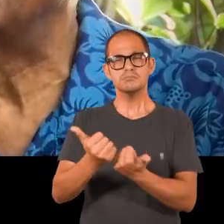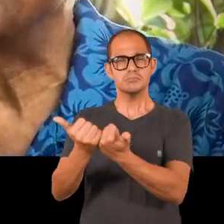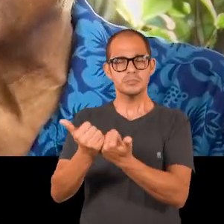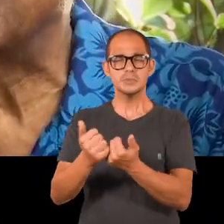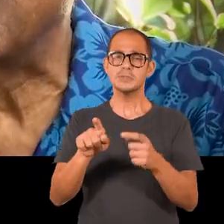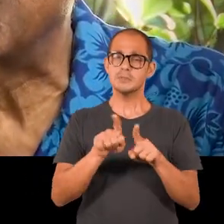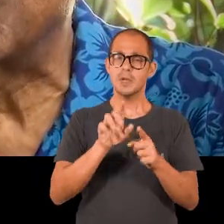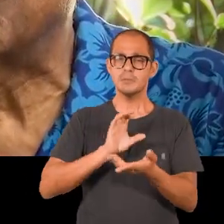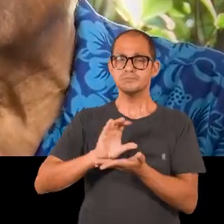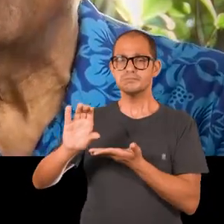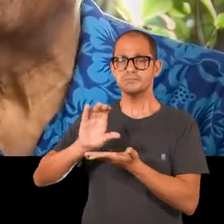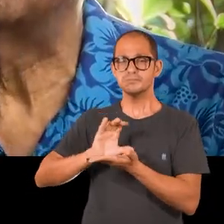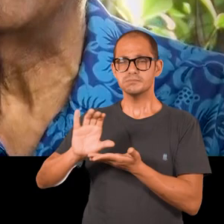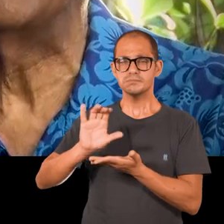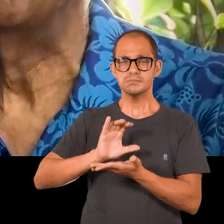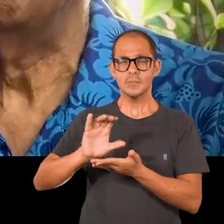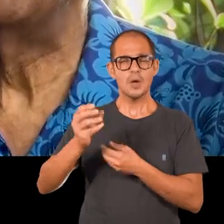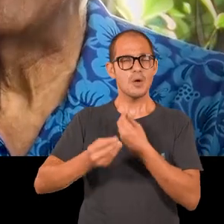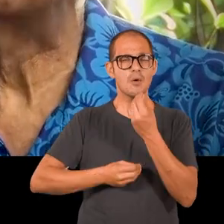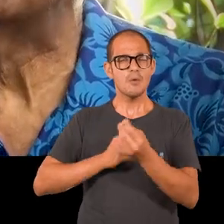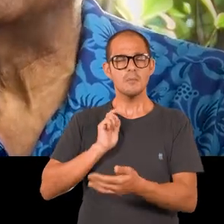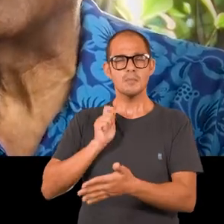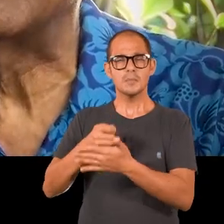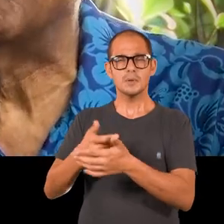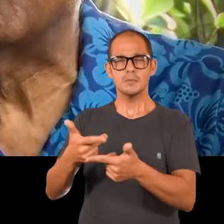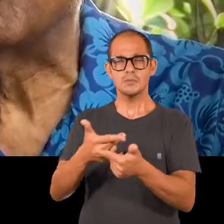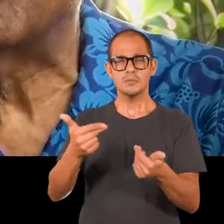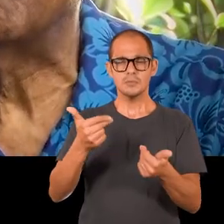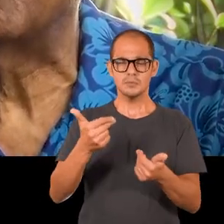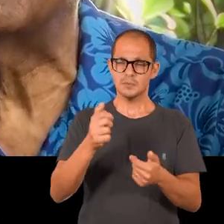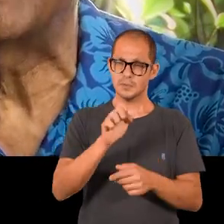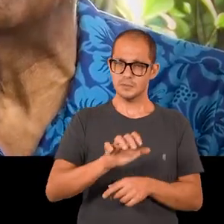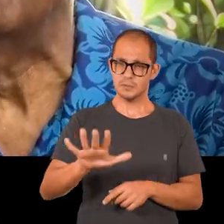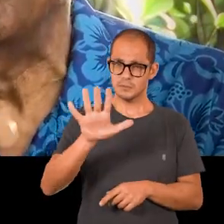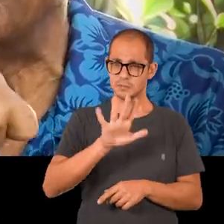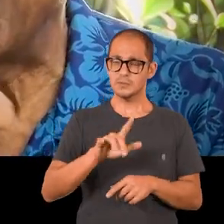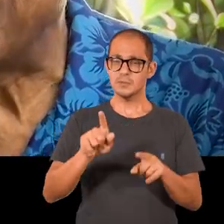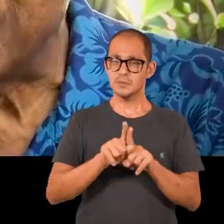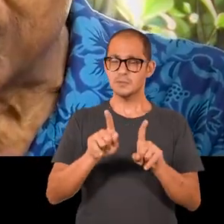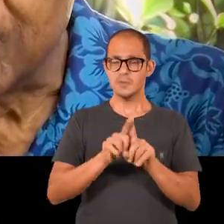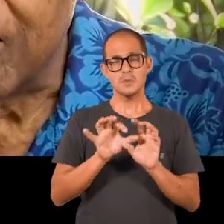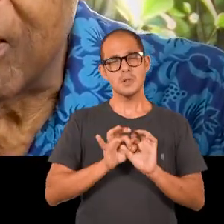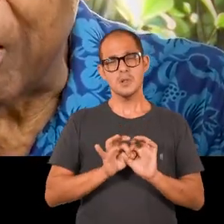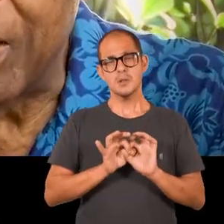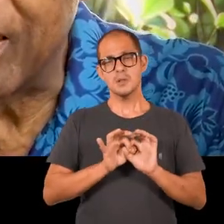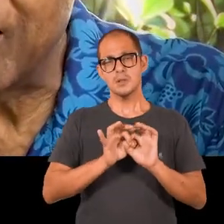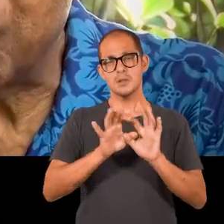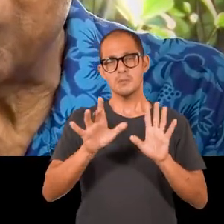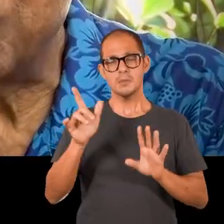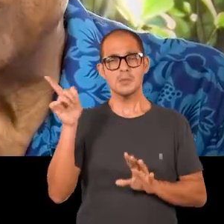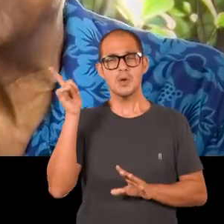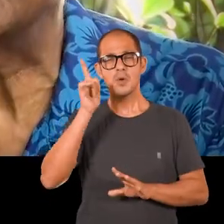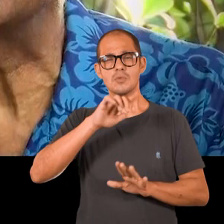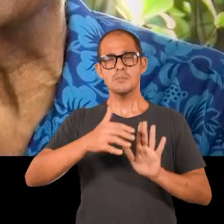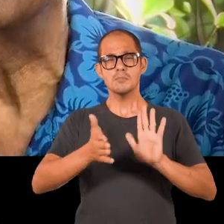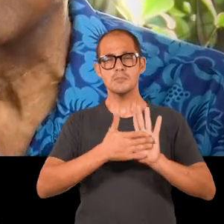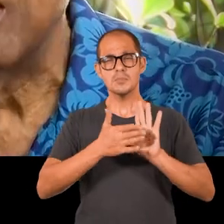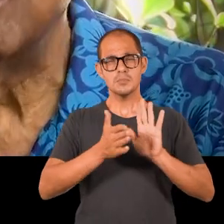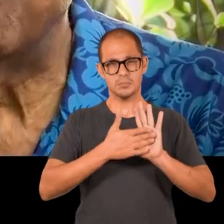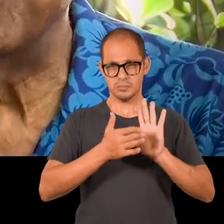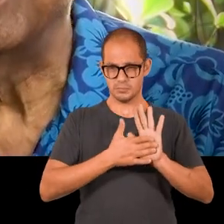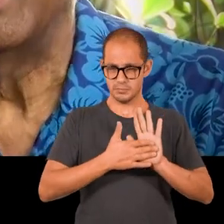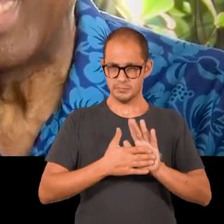pelas contribuições que nós damos ao Estado, pela autorização que nós damos ao Estado para estabelecer suas políticas,